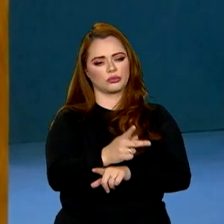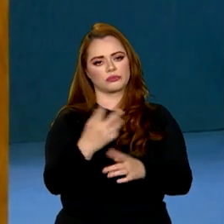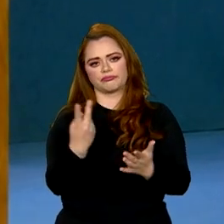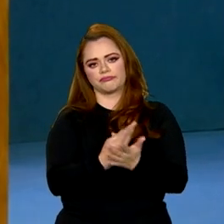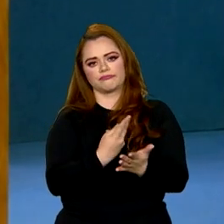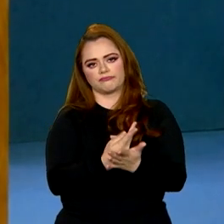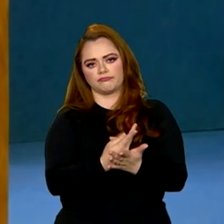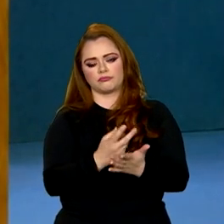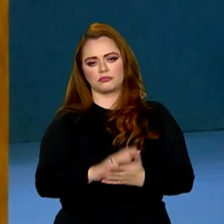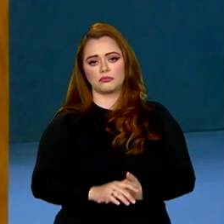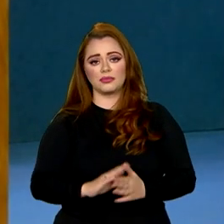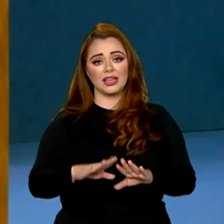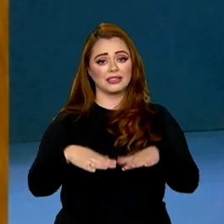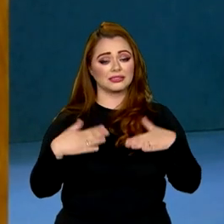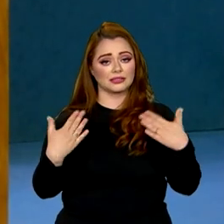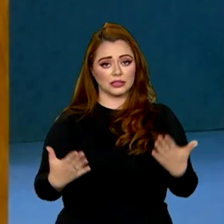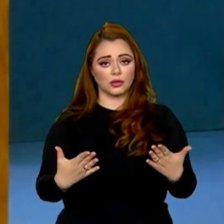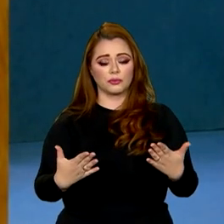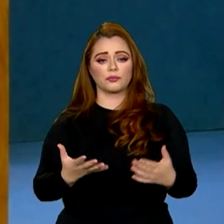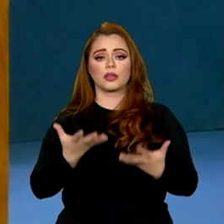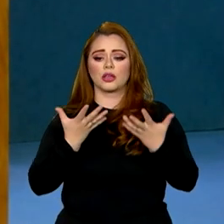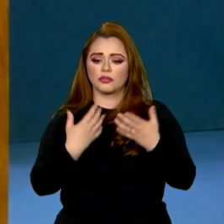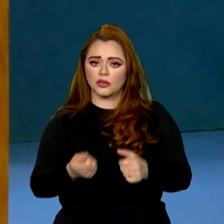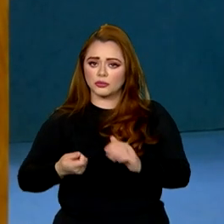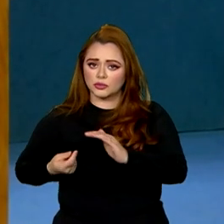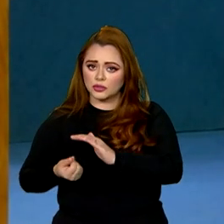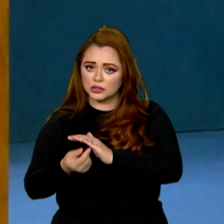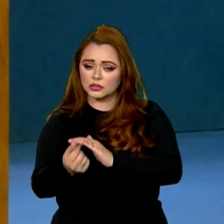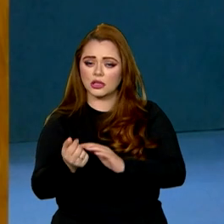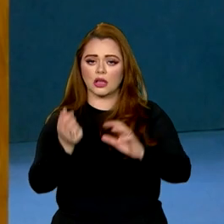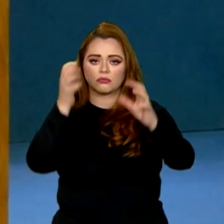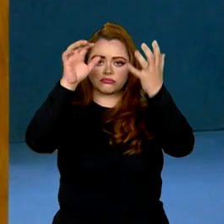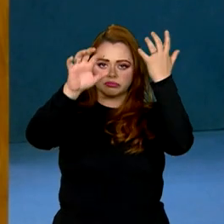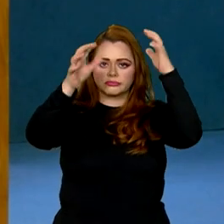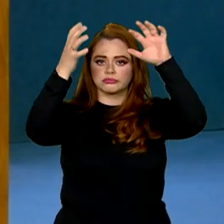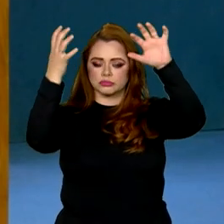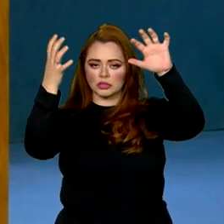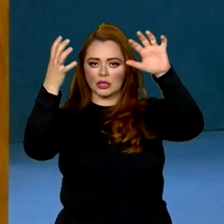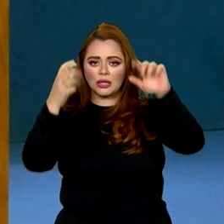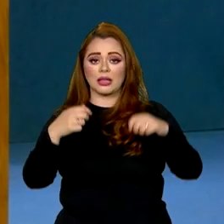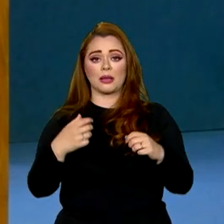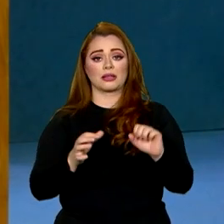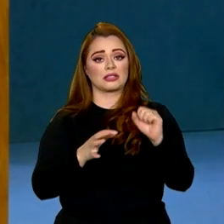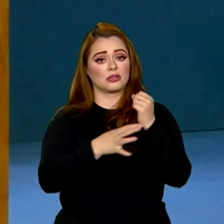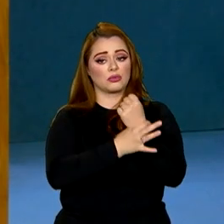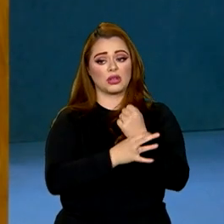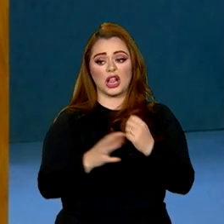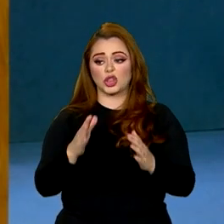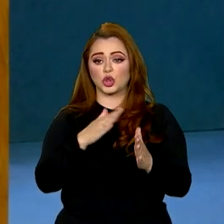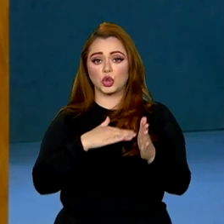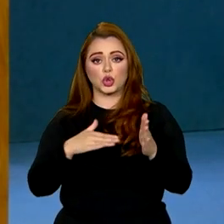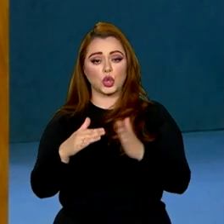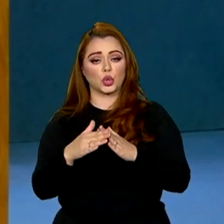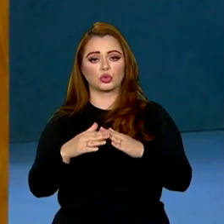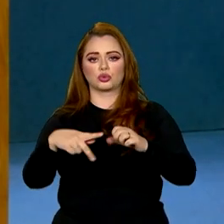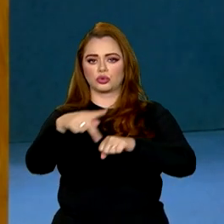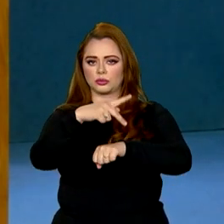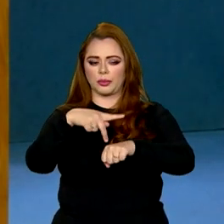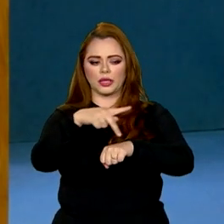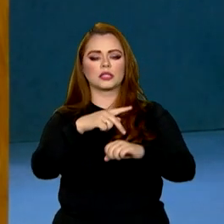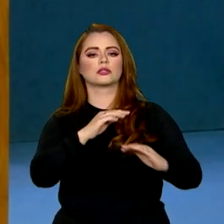É por isso que o financiamento climático tem de ser assegurado a todos os países em desenvolvimento,